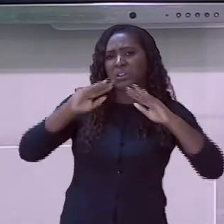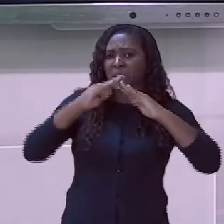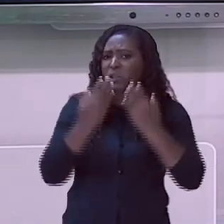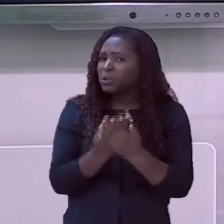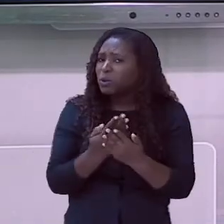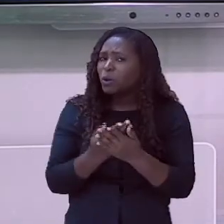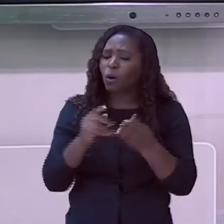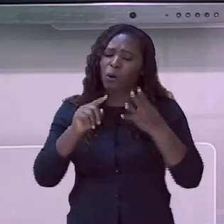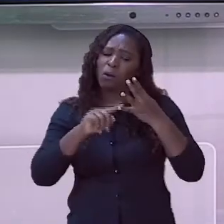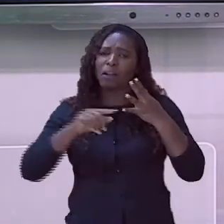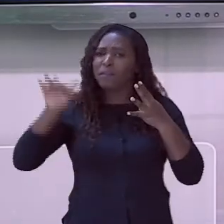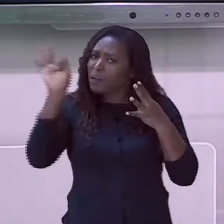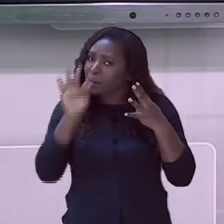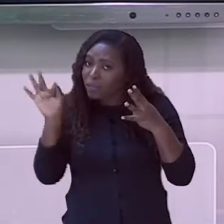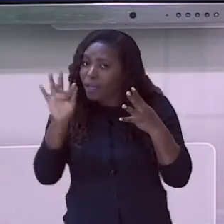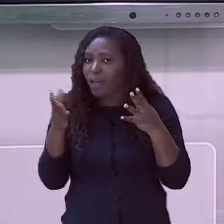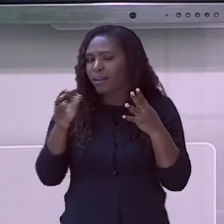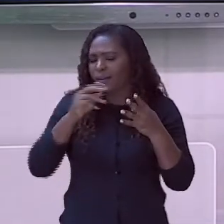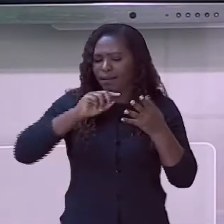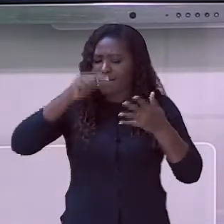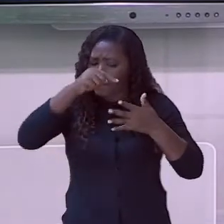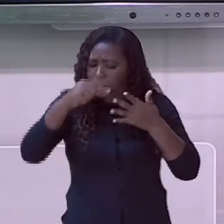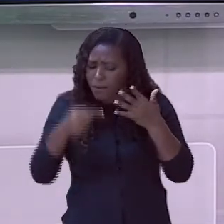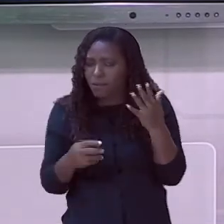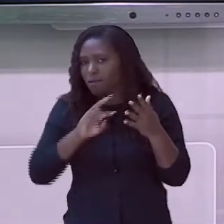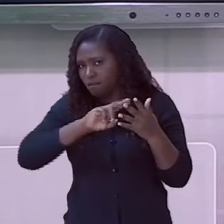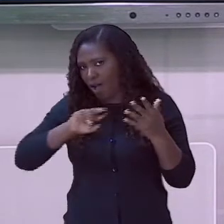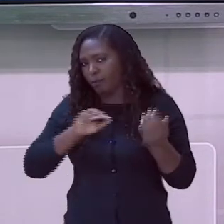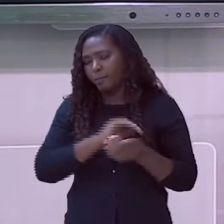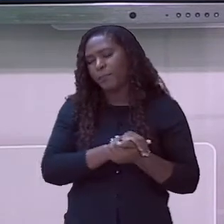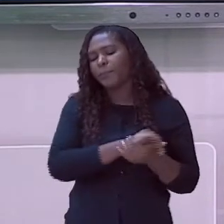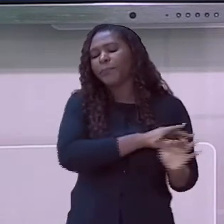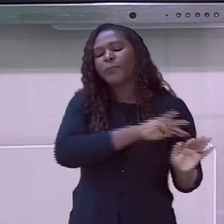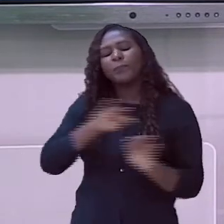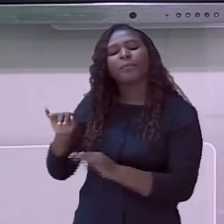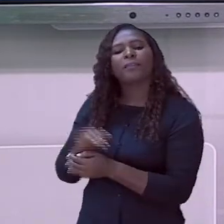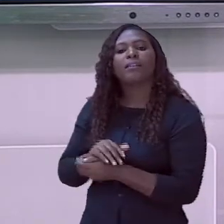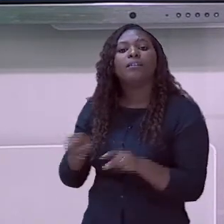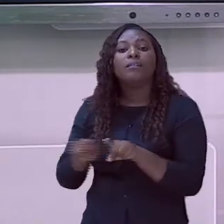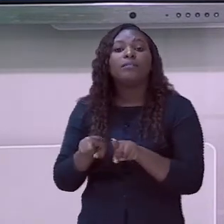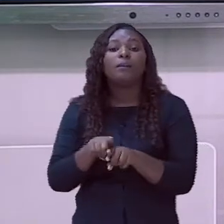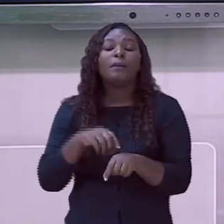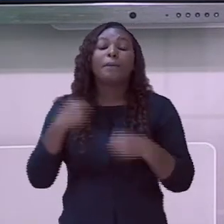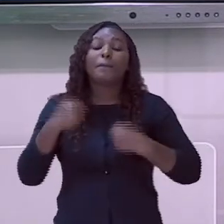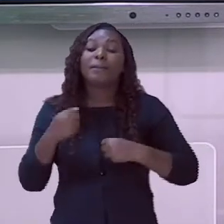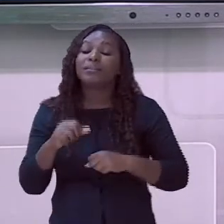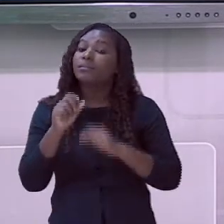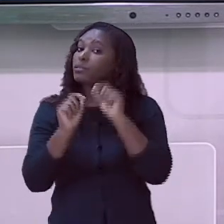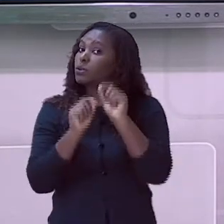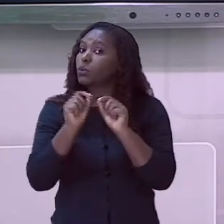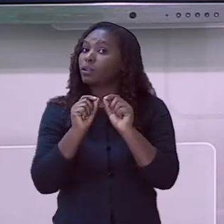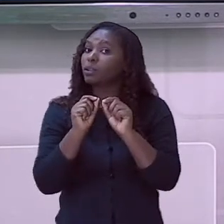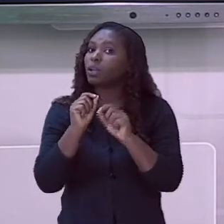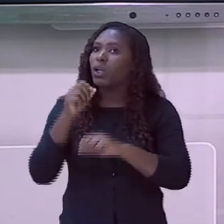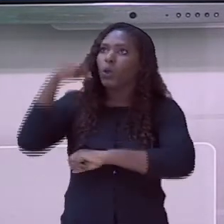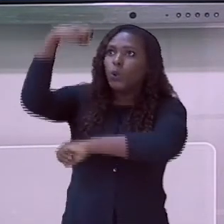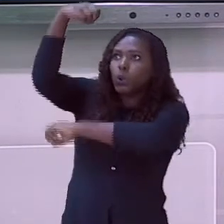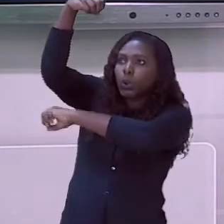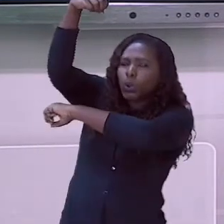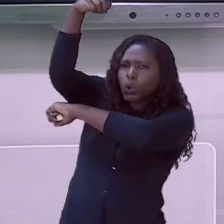Temos também a necessidade de instalação de sinais luminosos